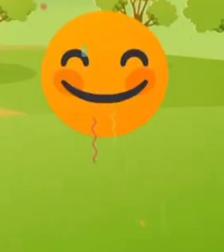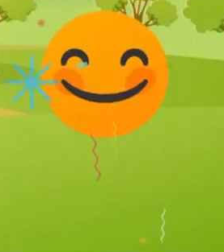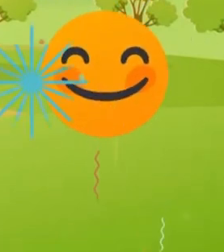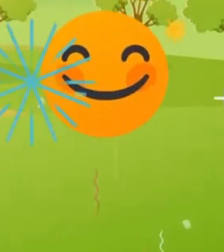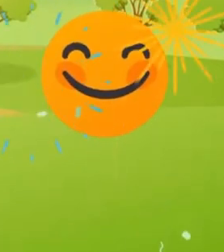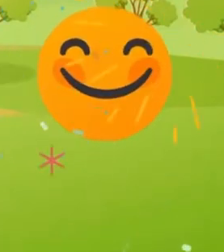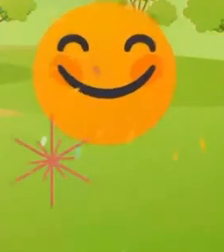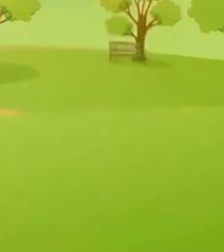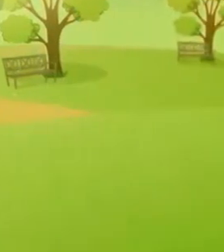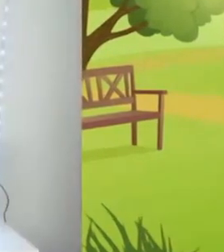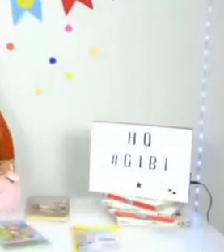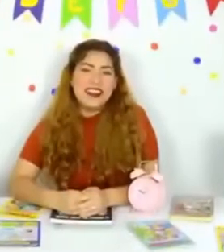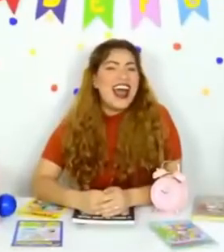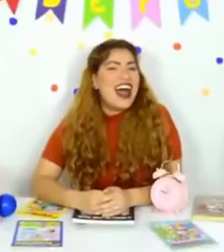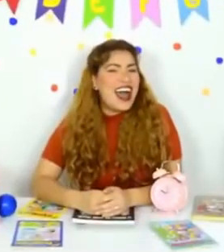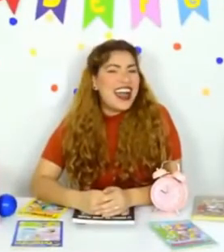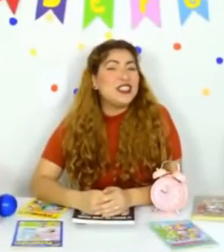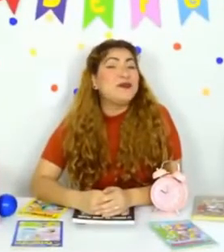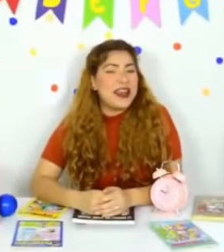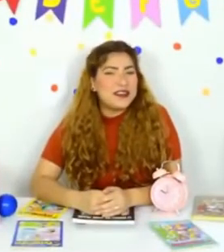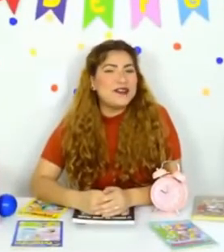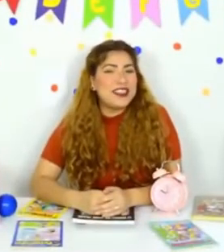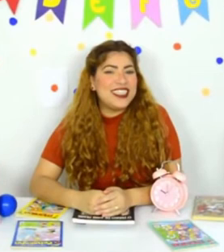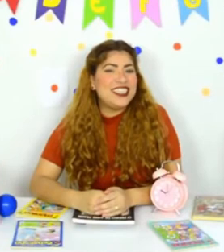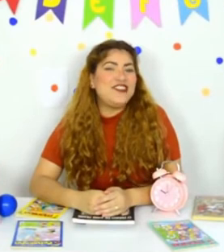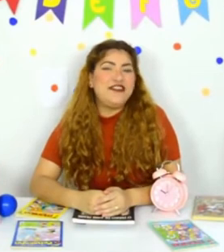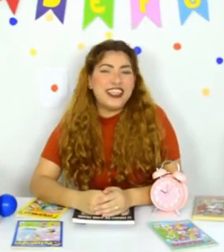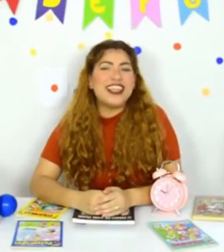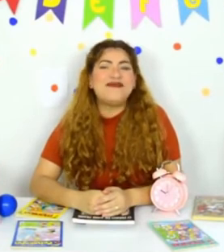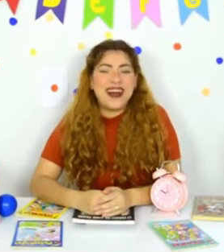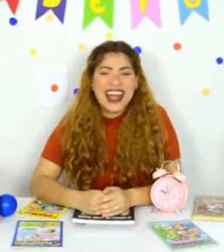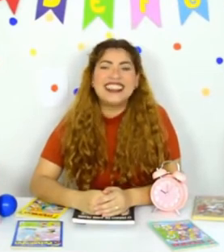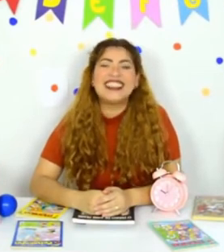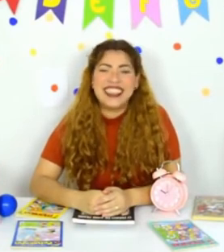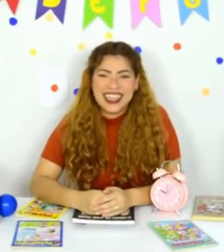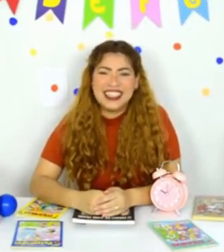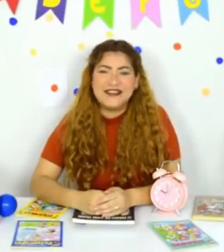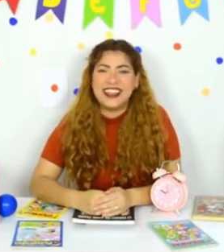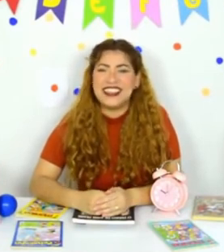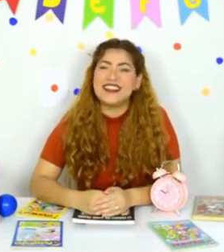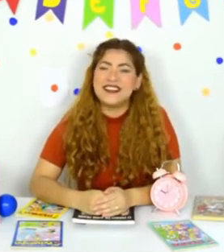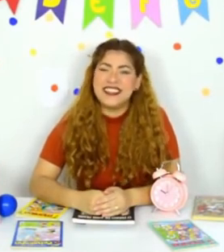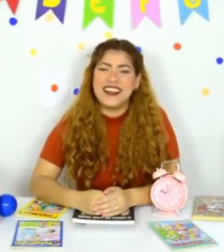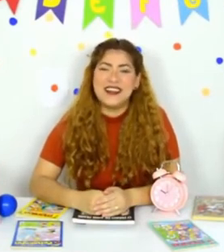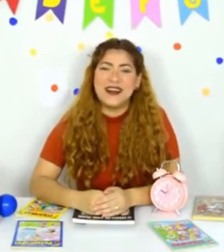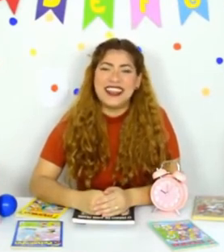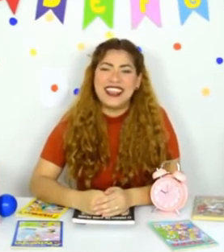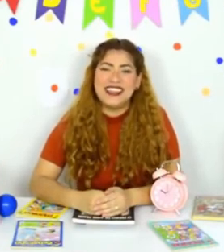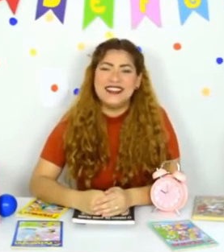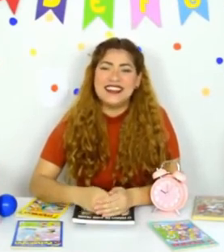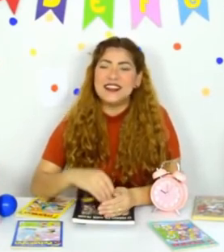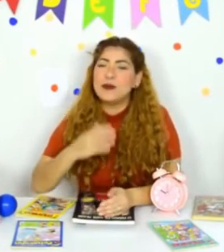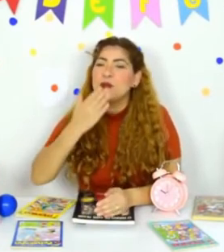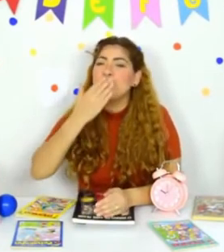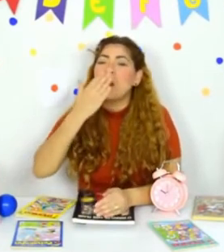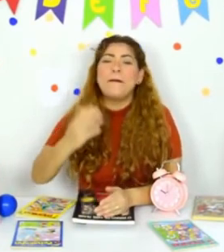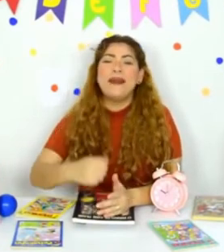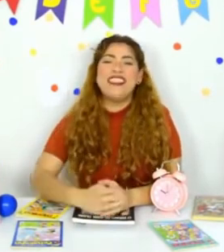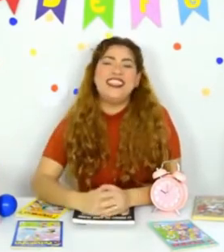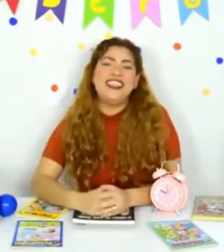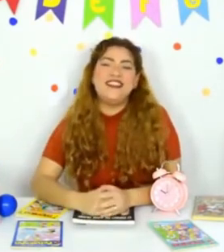ficou bem no final. Ah, espero que você se divirta bastante fazendo a sua história em quadrinhos.